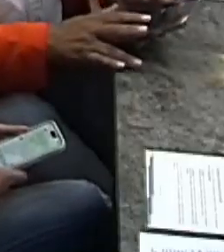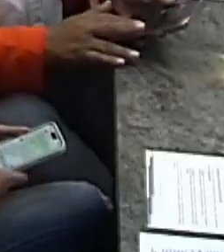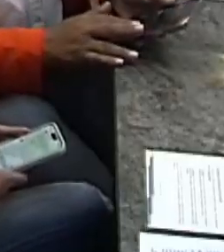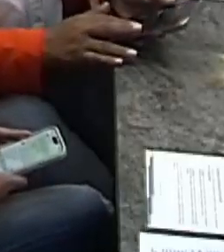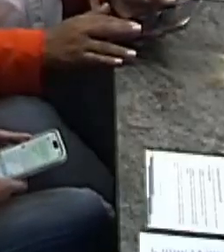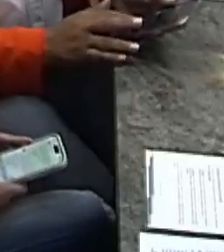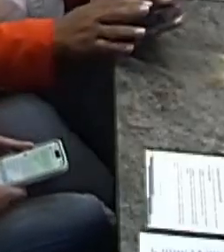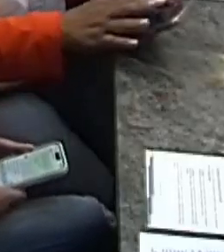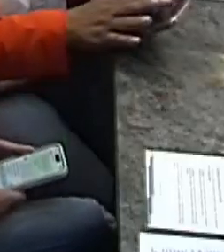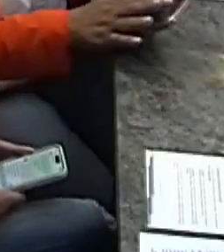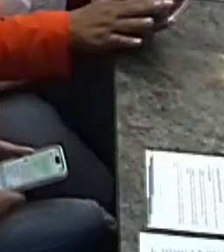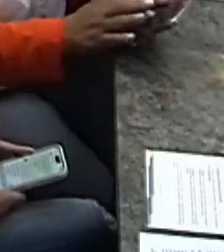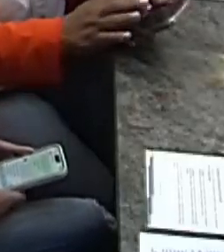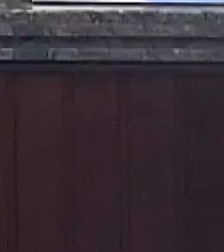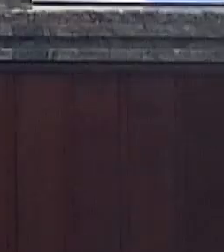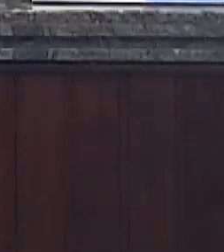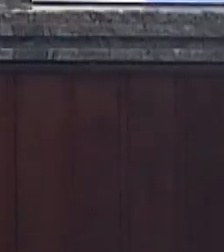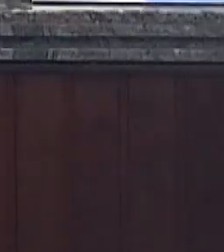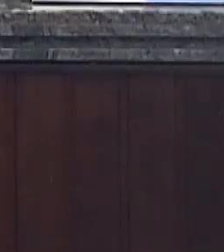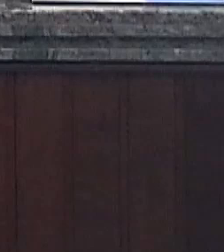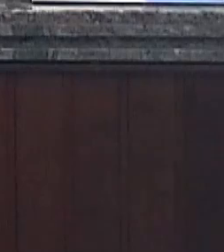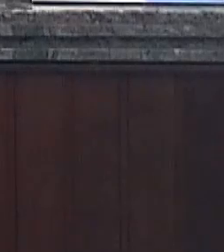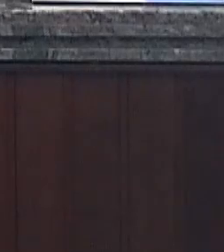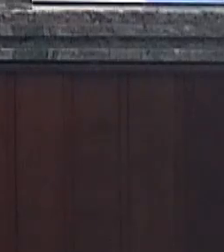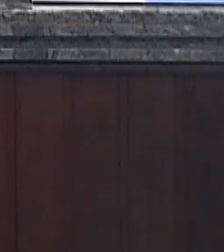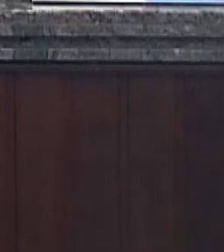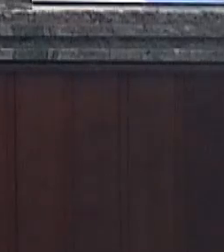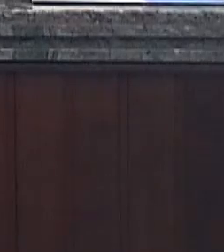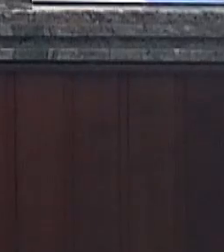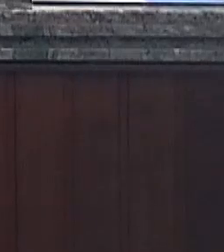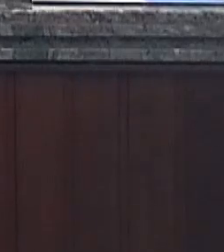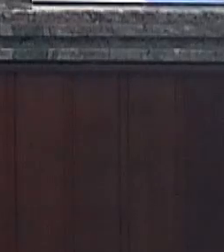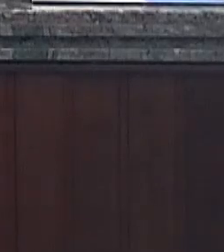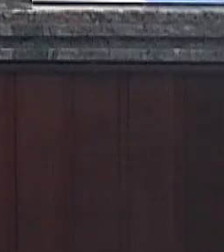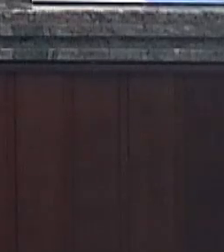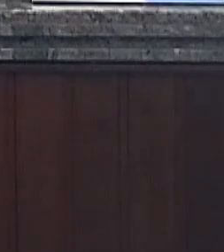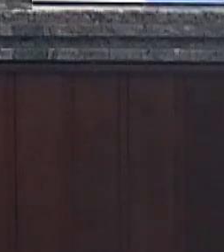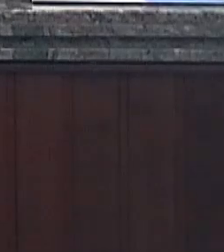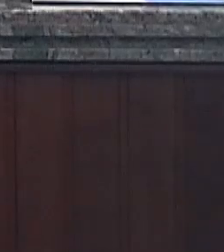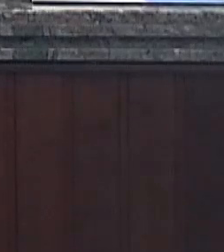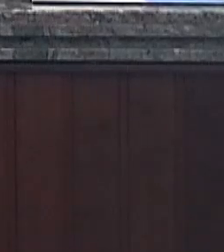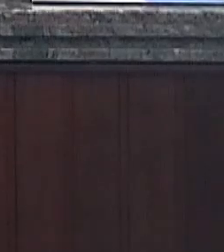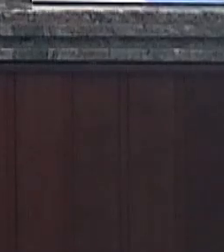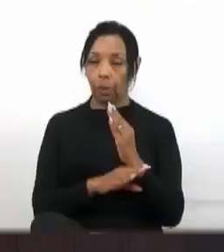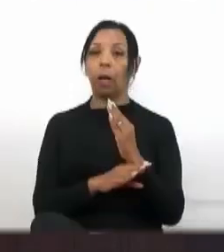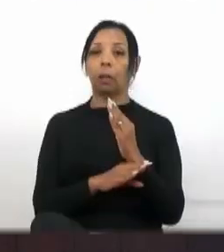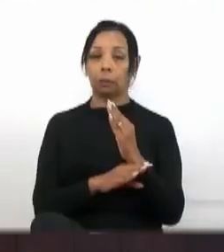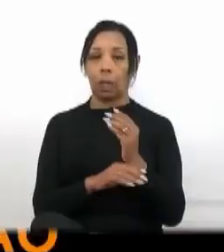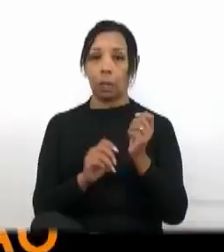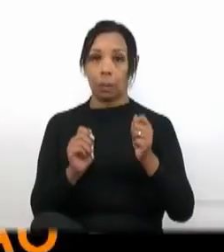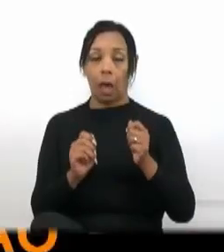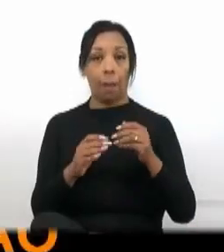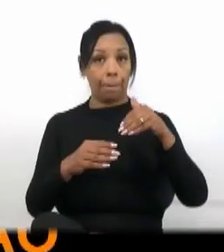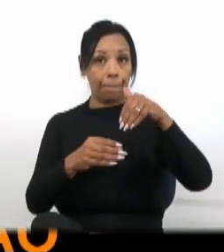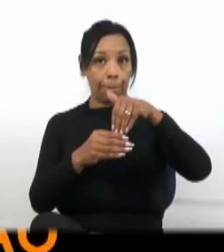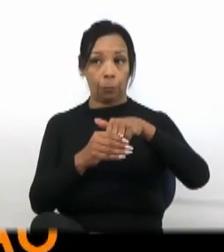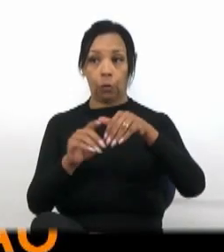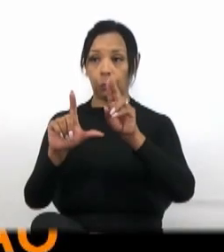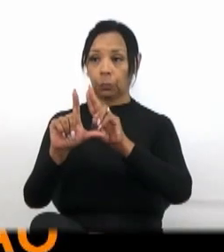Ninguém querendo fazê-los da palavra. Está em segunda votação o projeto. O Código é de maioria simples para aprovação e a votação é nominal.